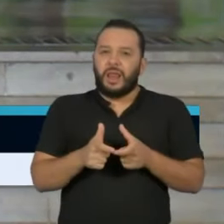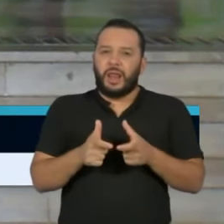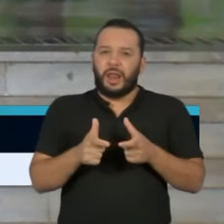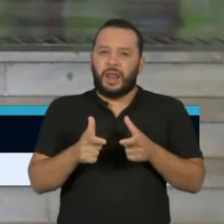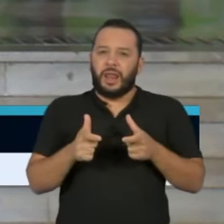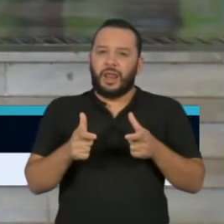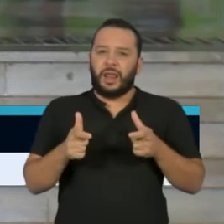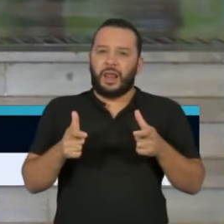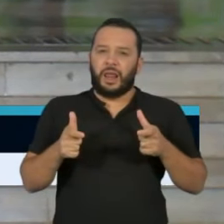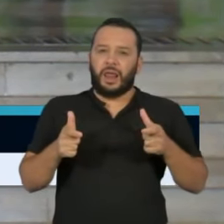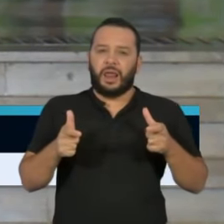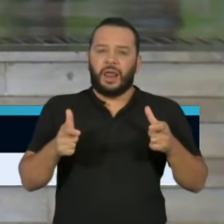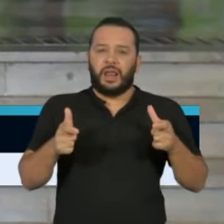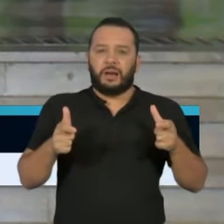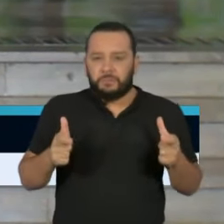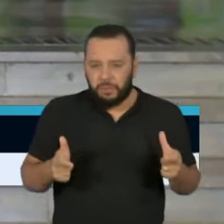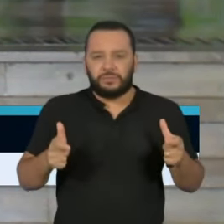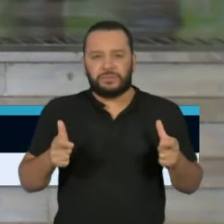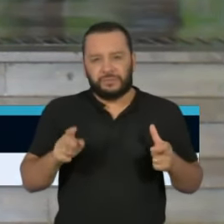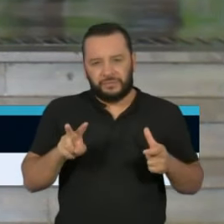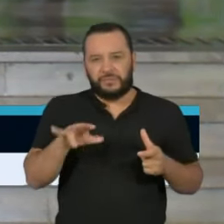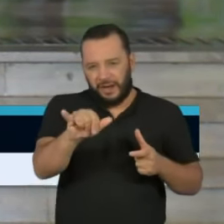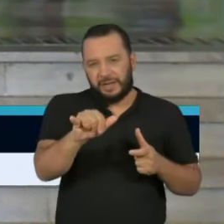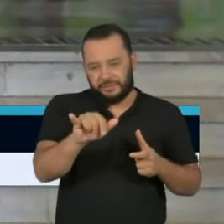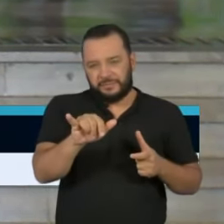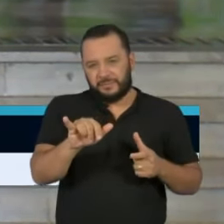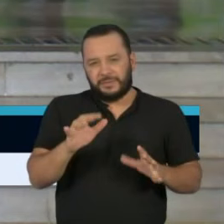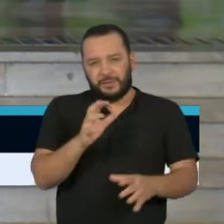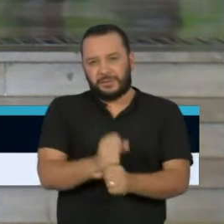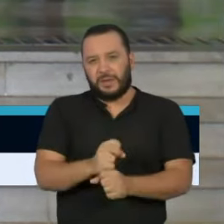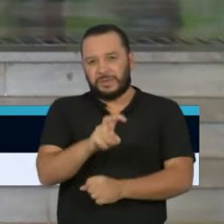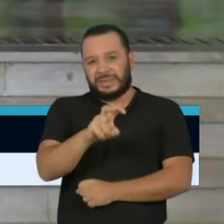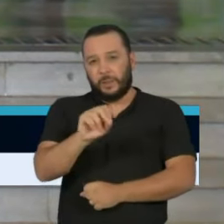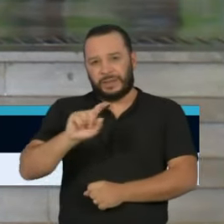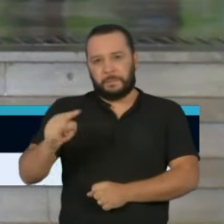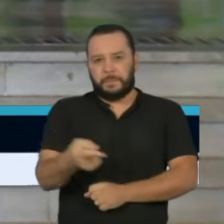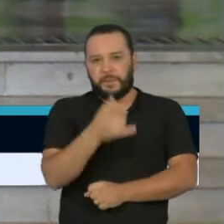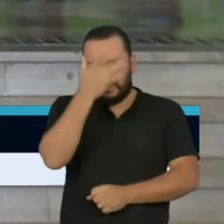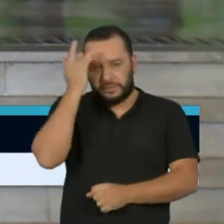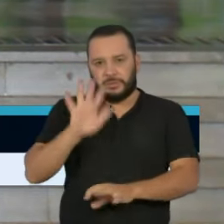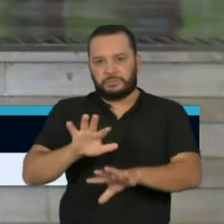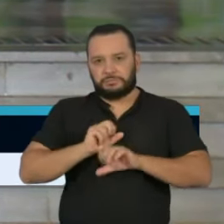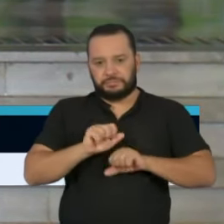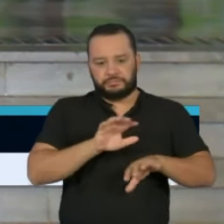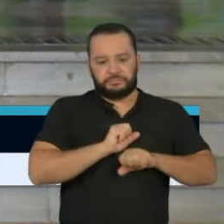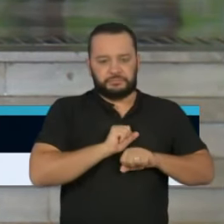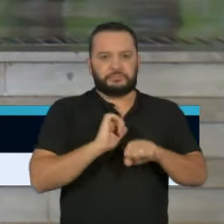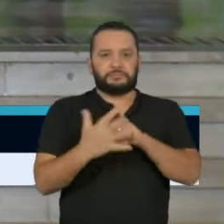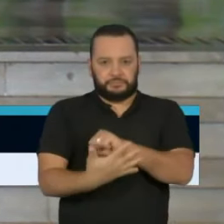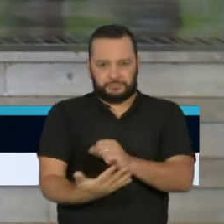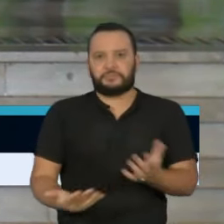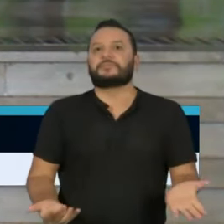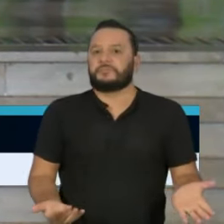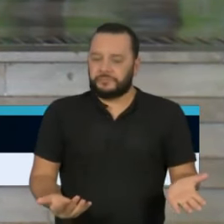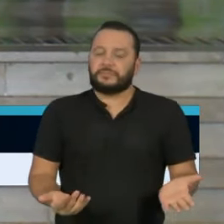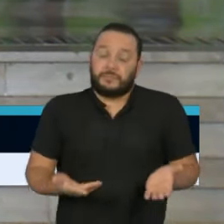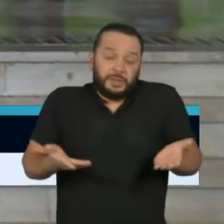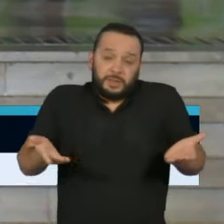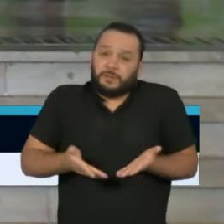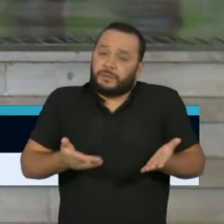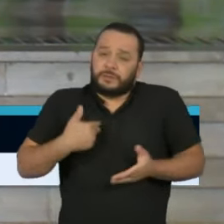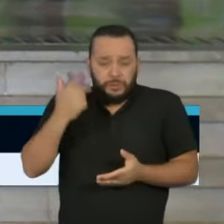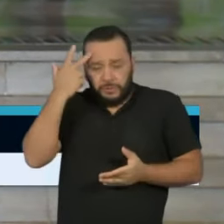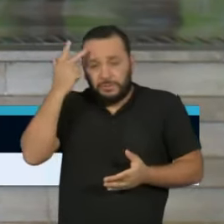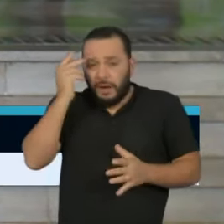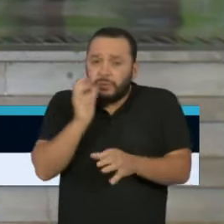e estudado pelo grupo, nós estaríamos perto de 50 mil casos. Então, nós estamos dentro daquilo que se espera,